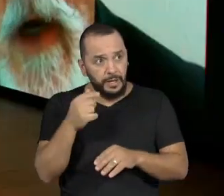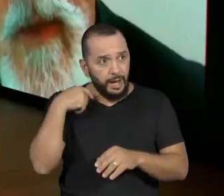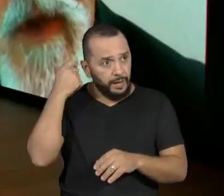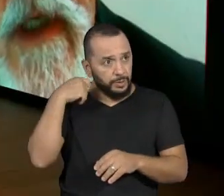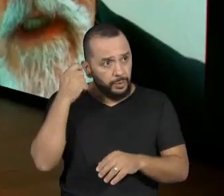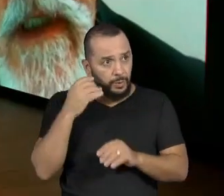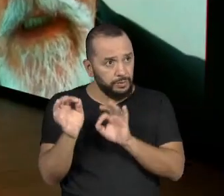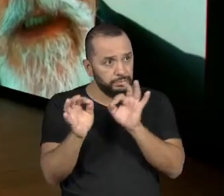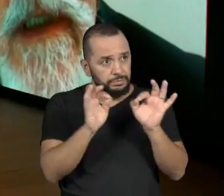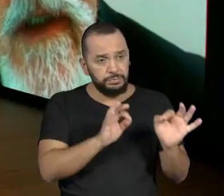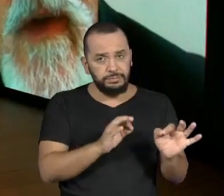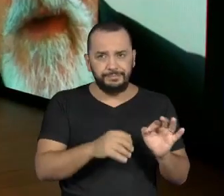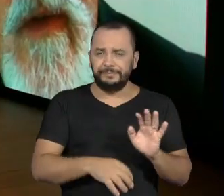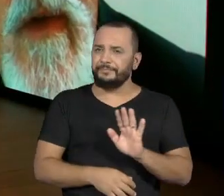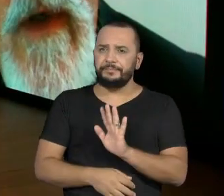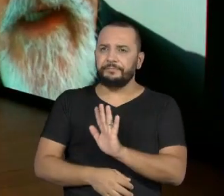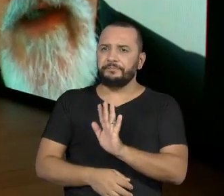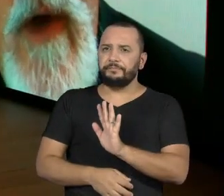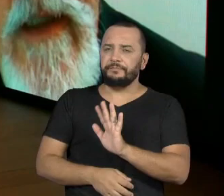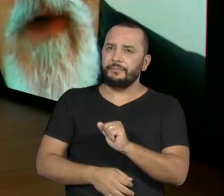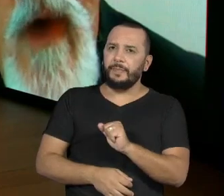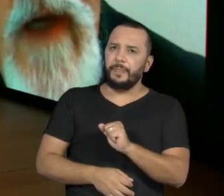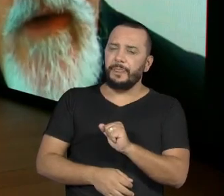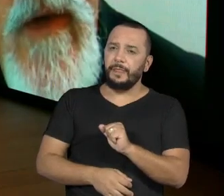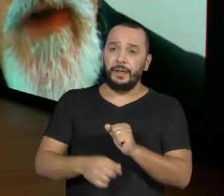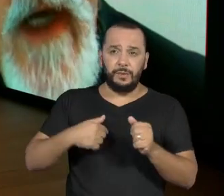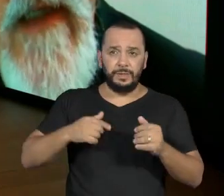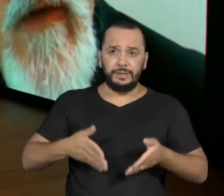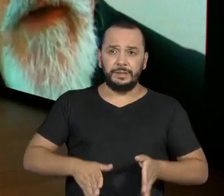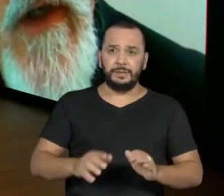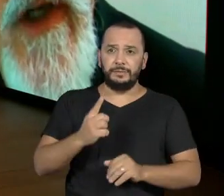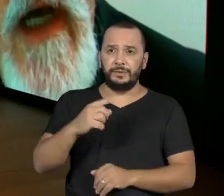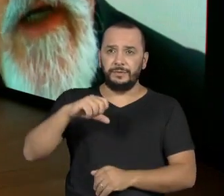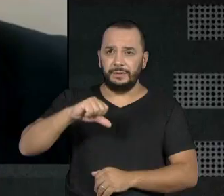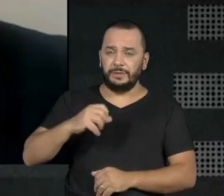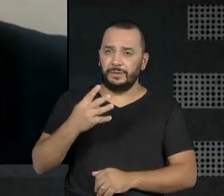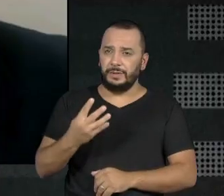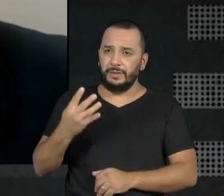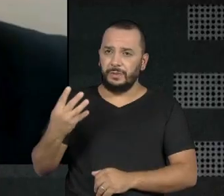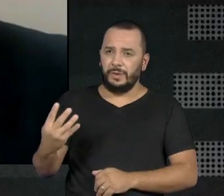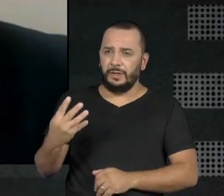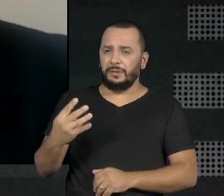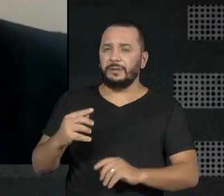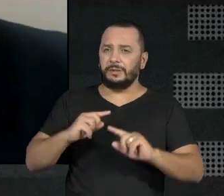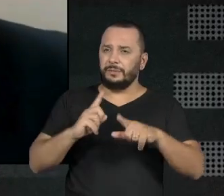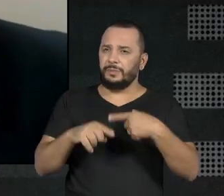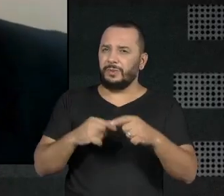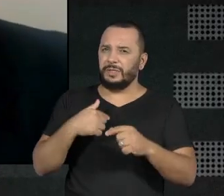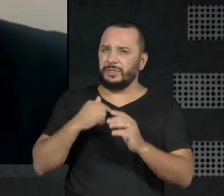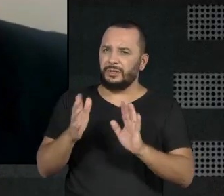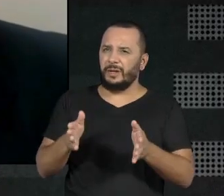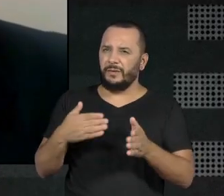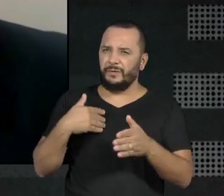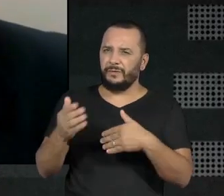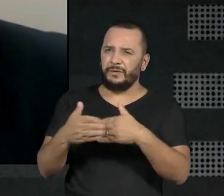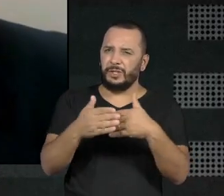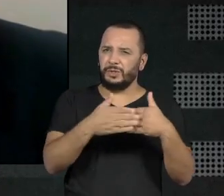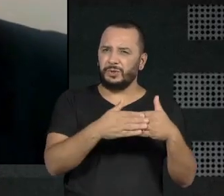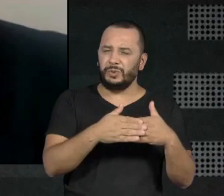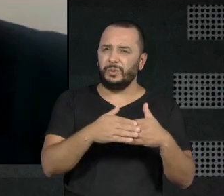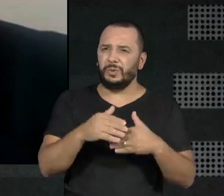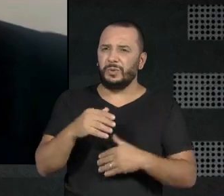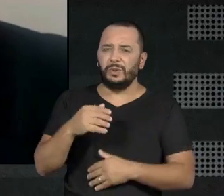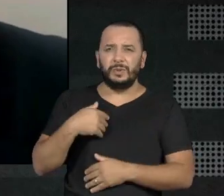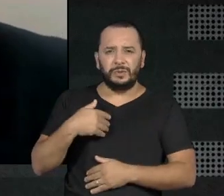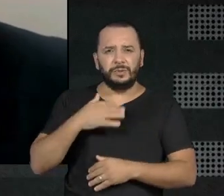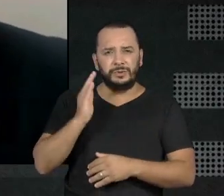Não, porque eu nasci em 44, os cassinos fecharam em 45. Então, eu não